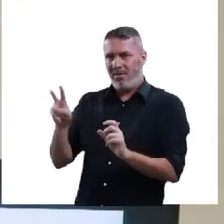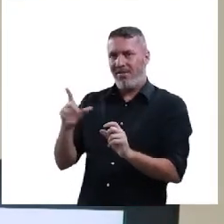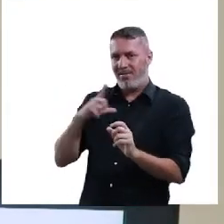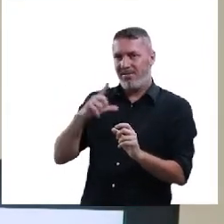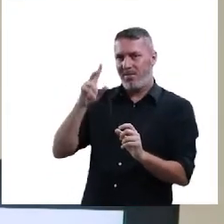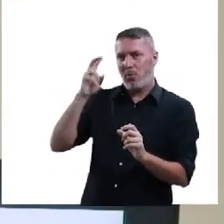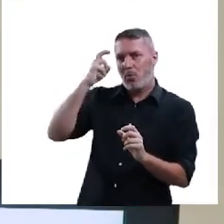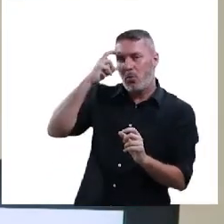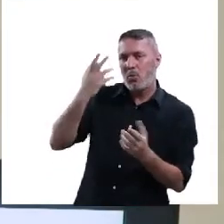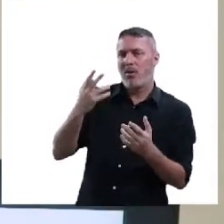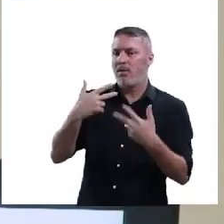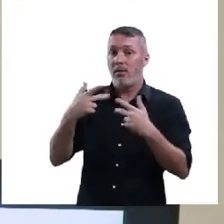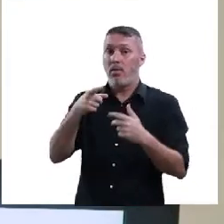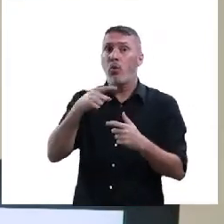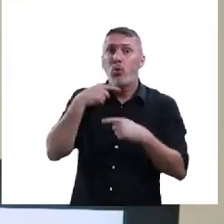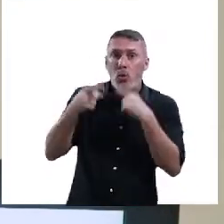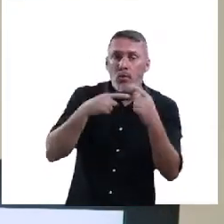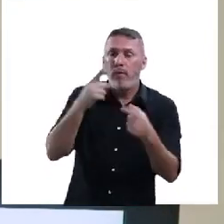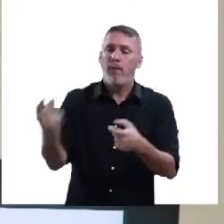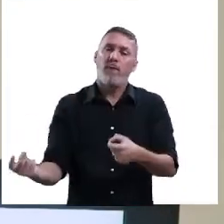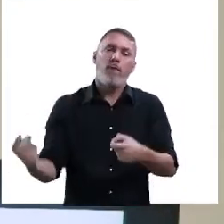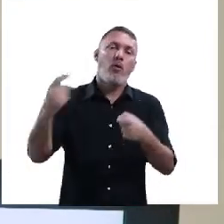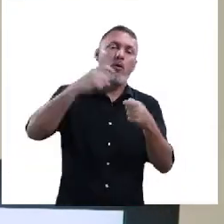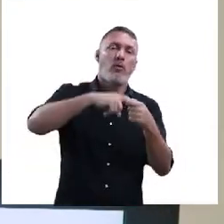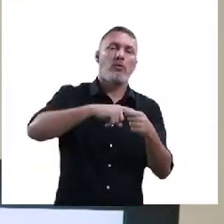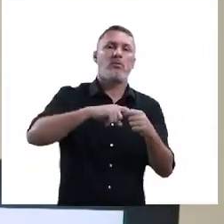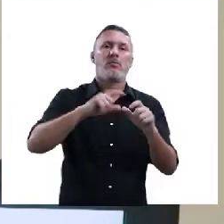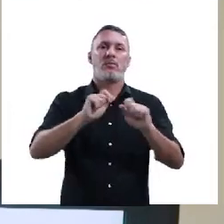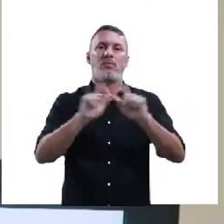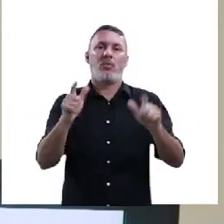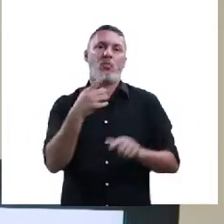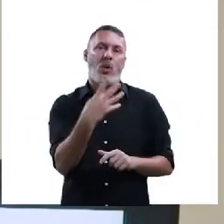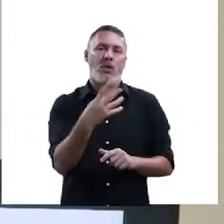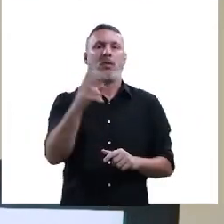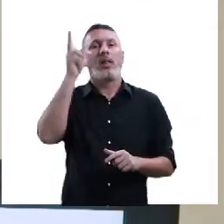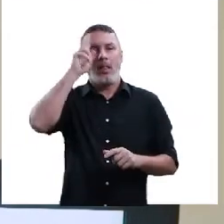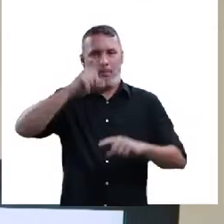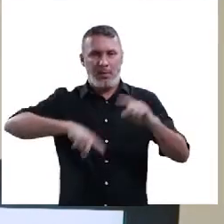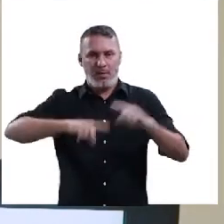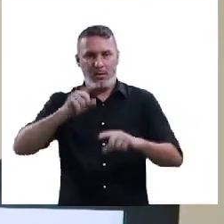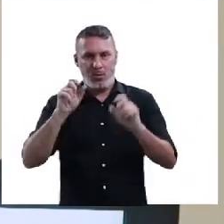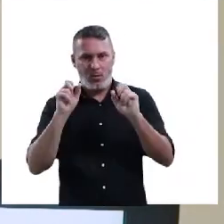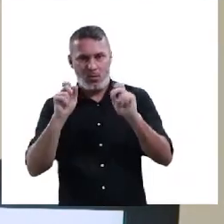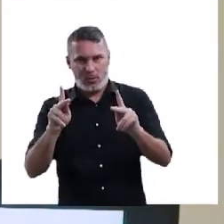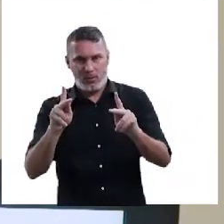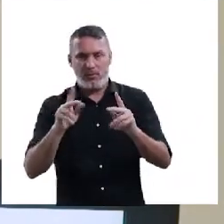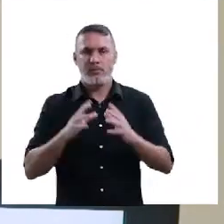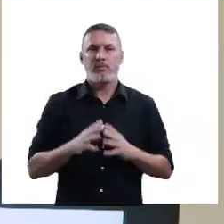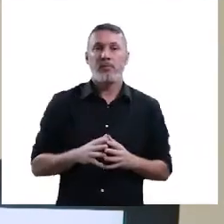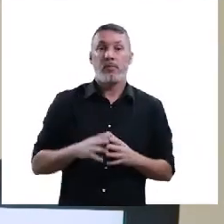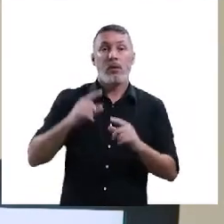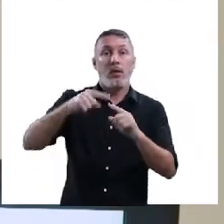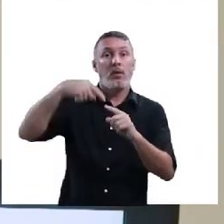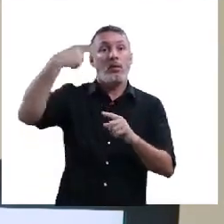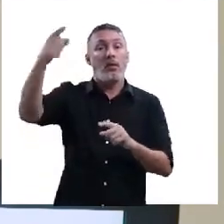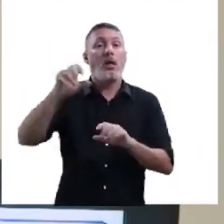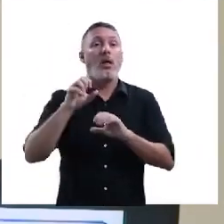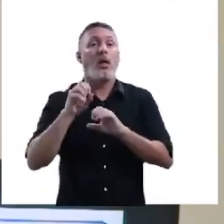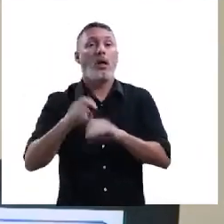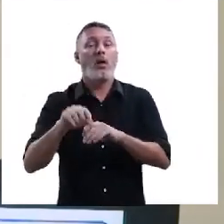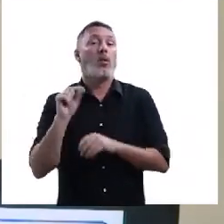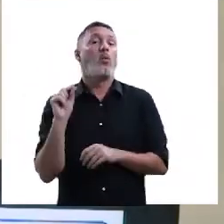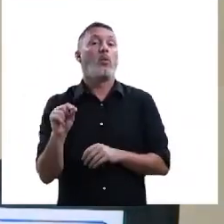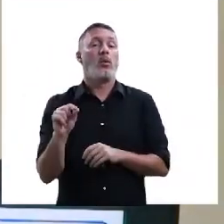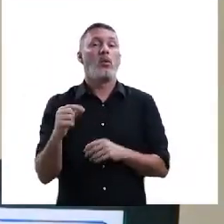Lembra desses aí? Está com dúvida? Dê uma recapitulada no seu material que você vai lembrar. Perfeito? Qual é a nossa próxima aula?